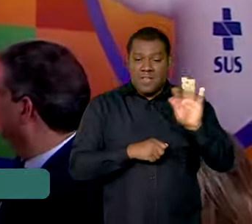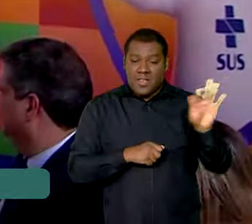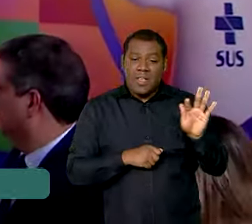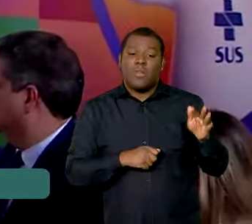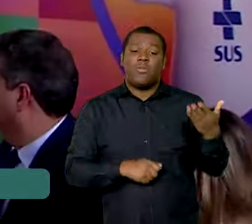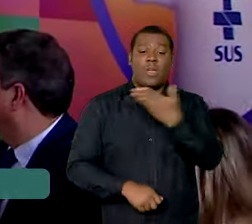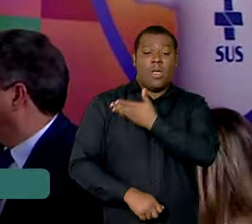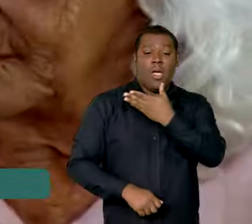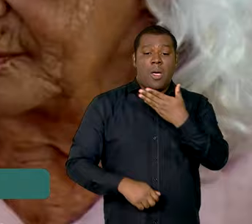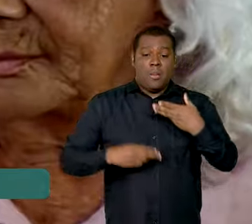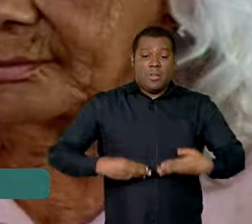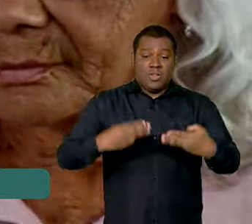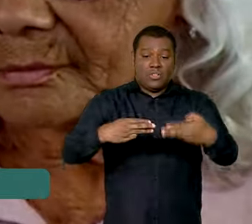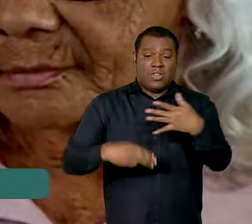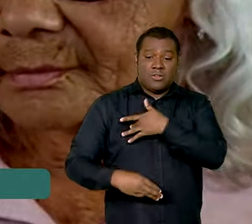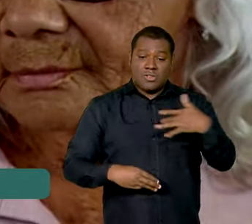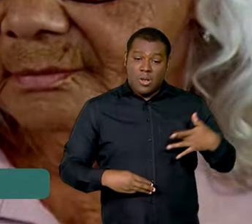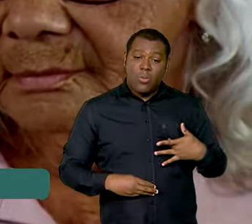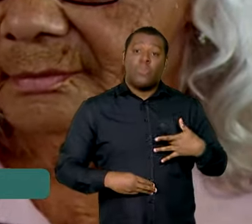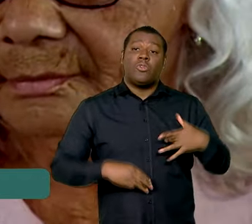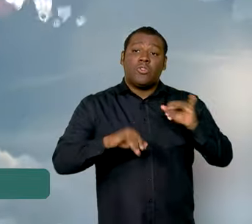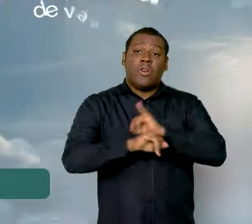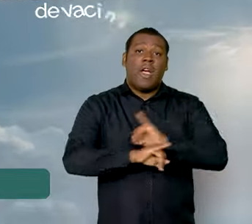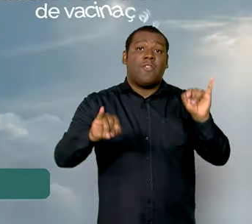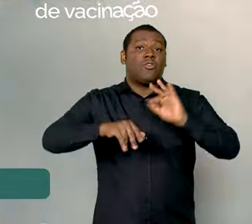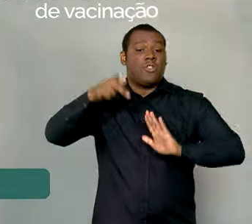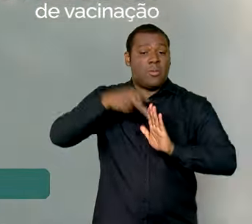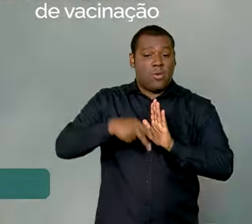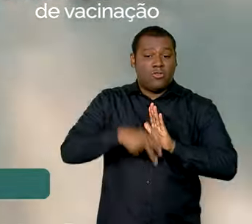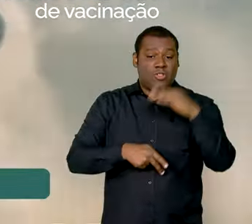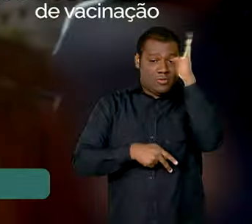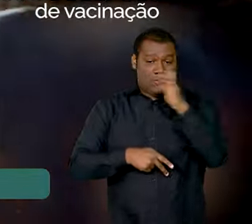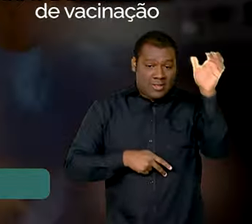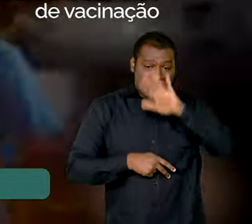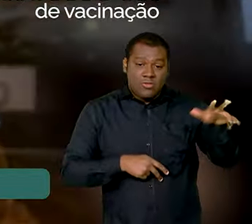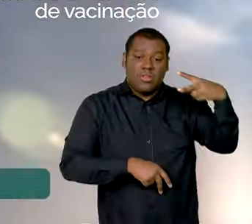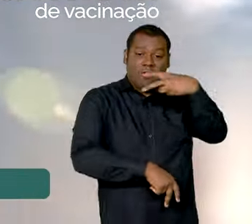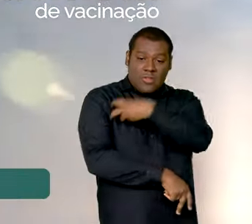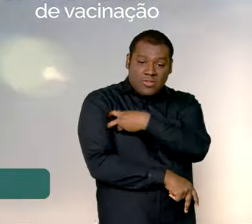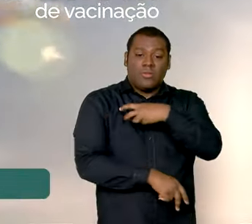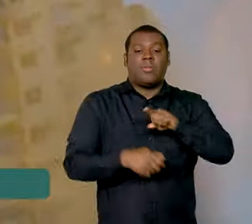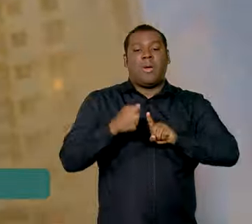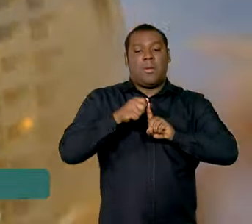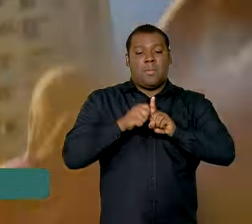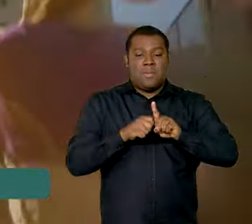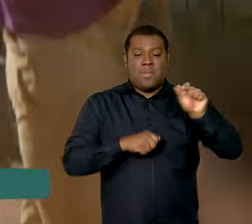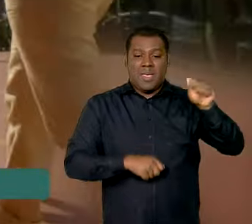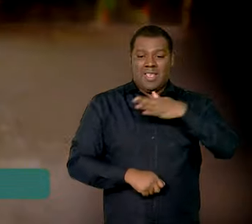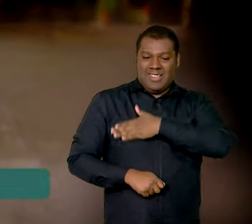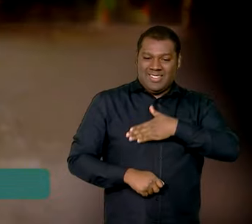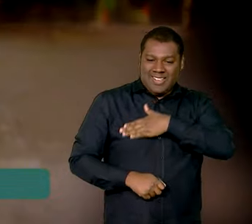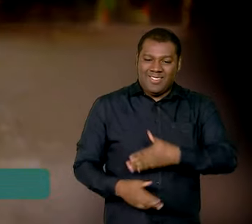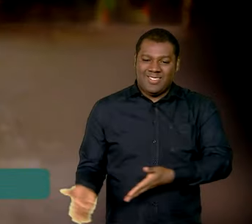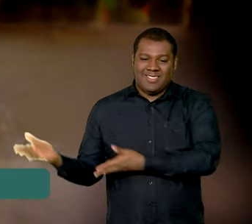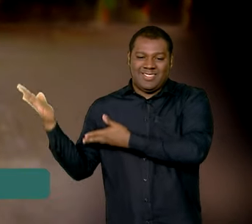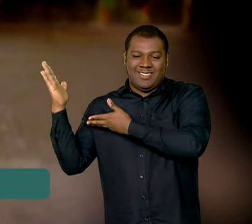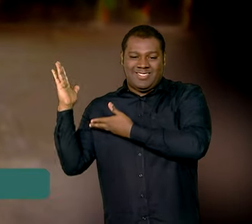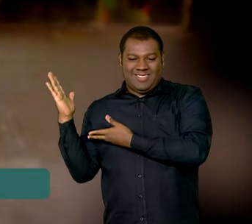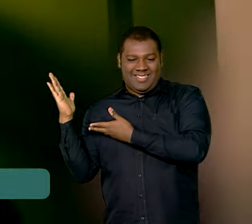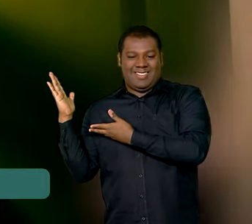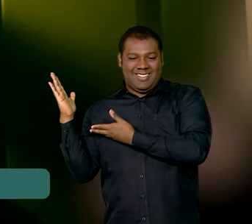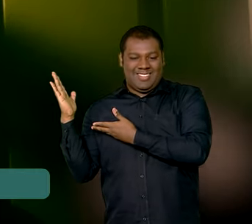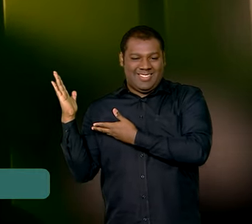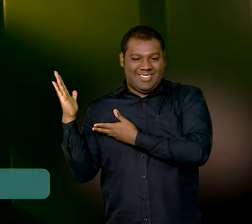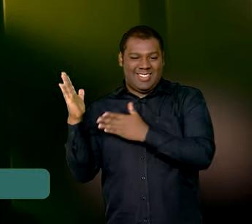Movimento Nacional pela Vacinação. E em agosto do mesmo ano, até o Zé Gotinha voltou